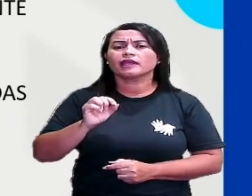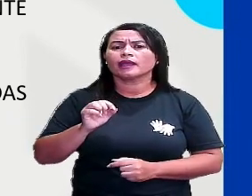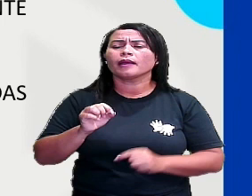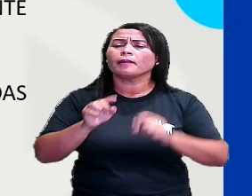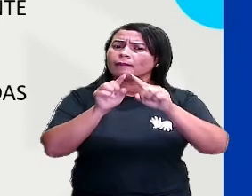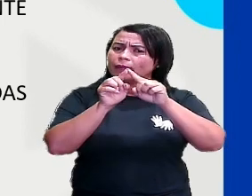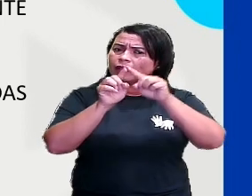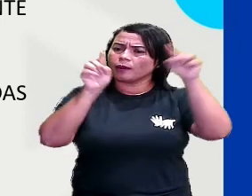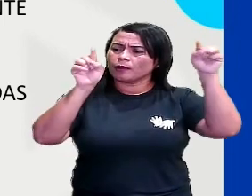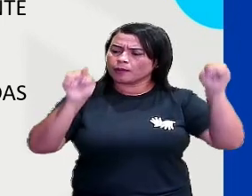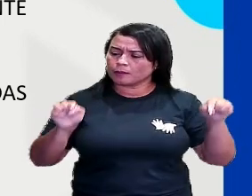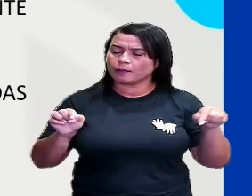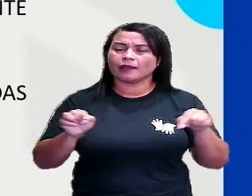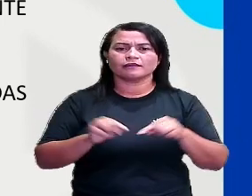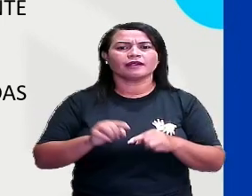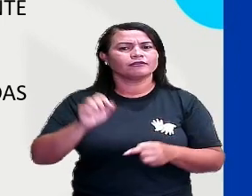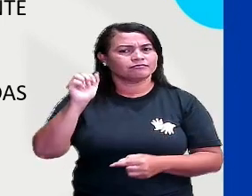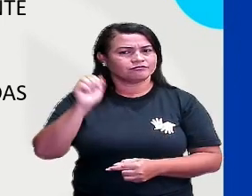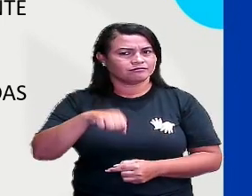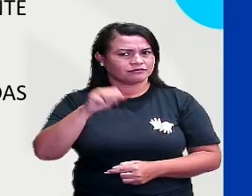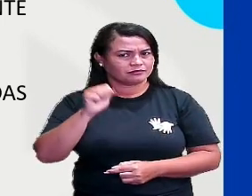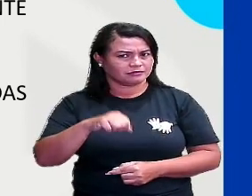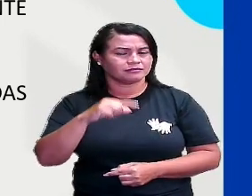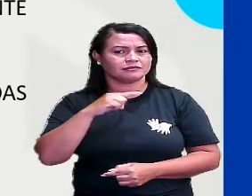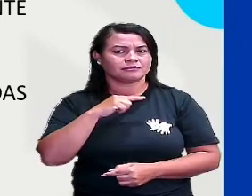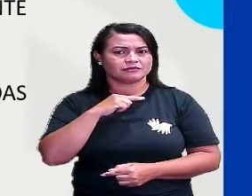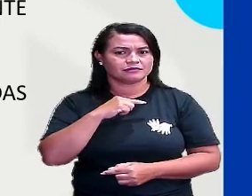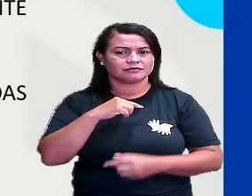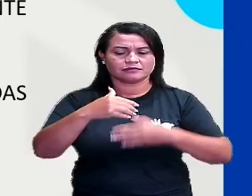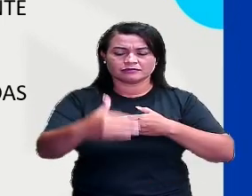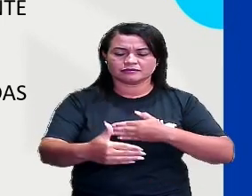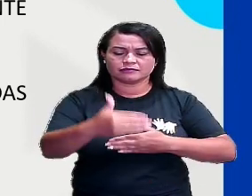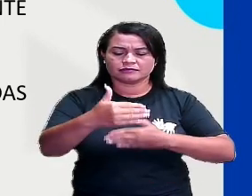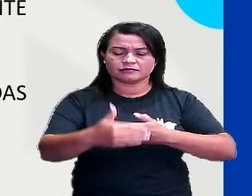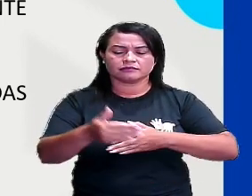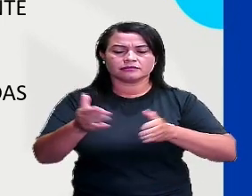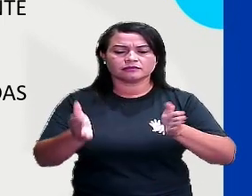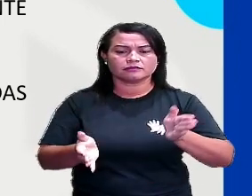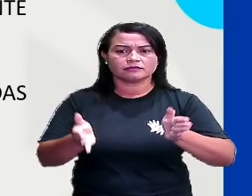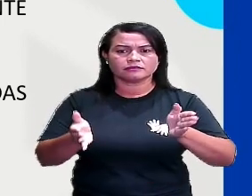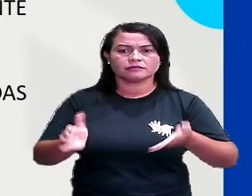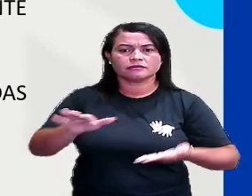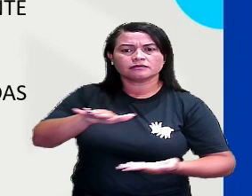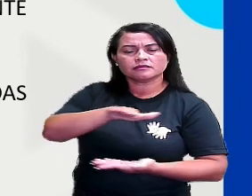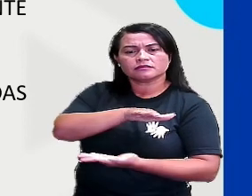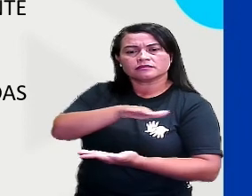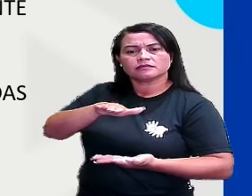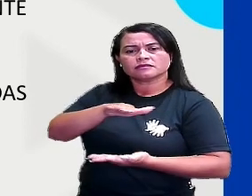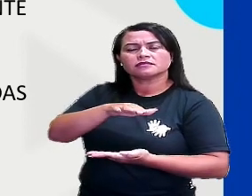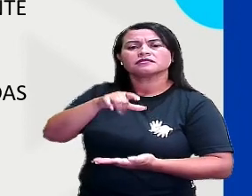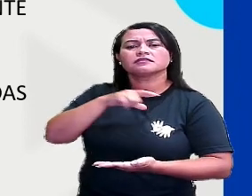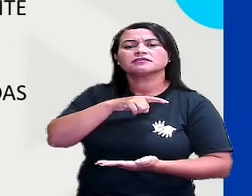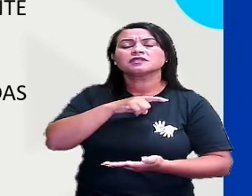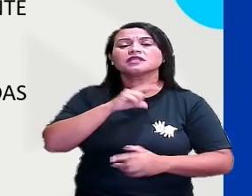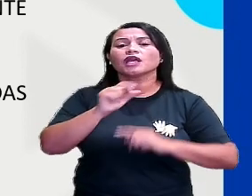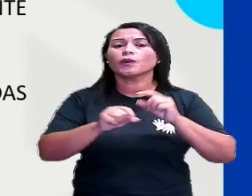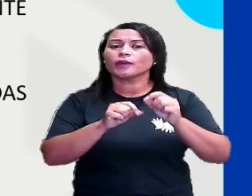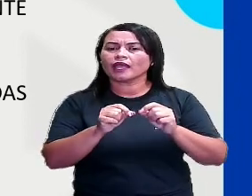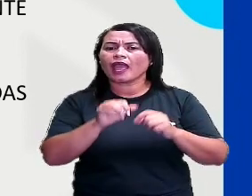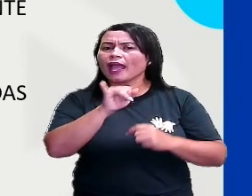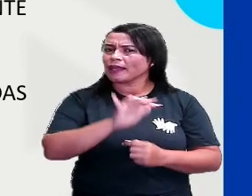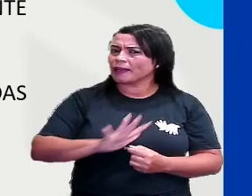Obviamente, a gente viu lá que o cubo tem, nas suas faces, quando a gente faz a planificação, a